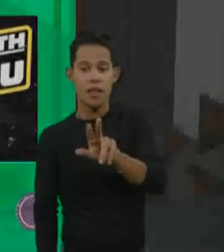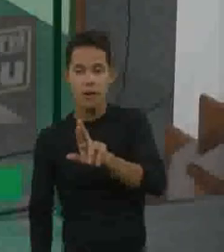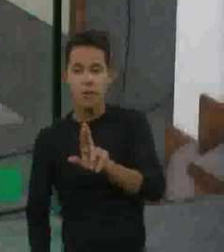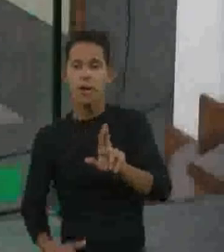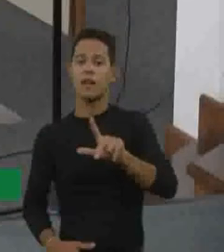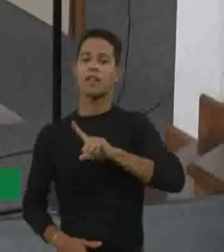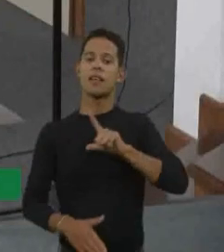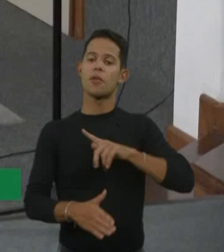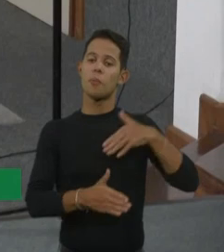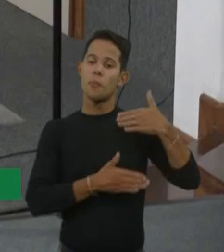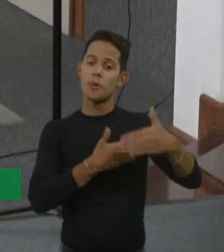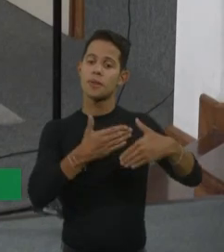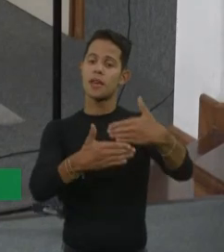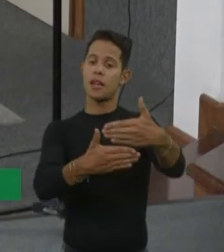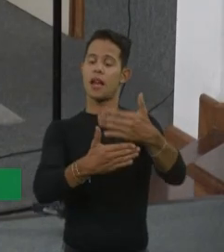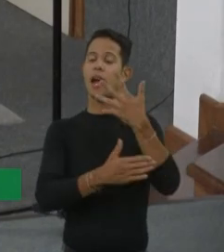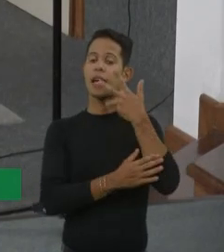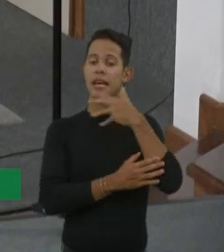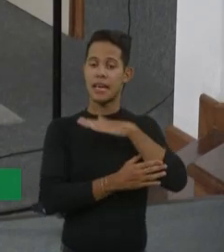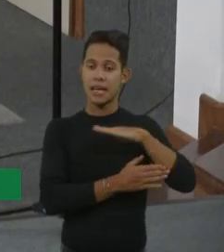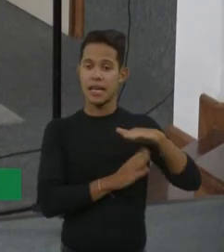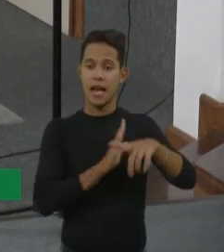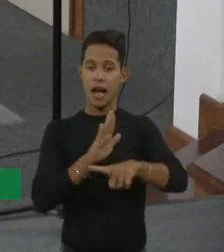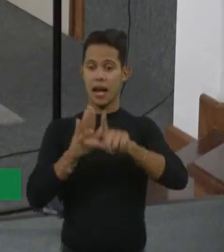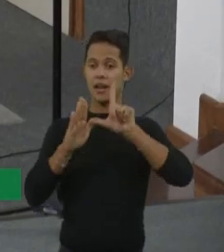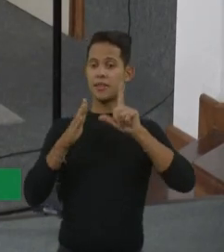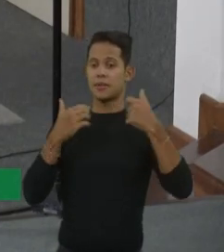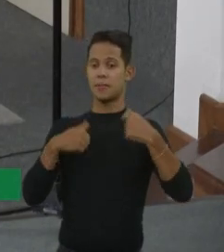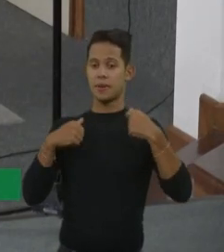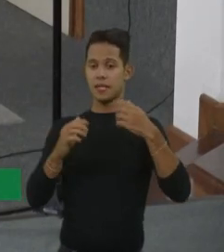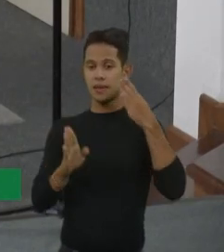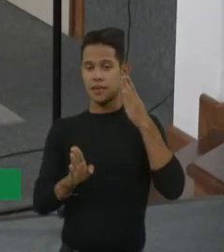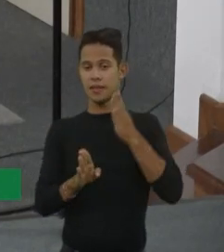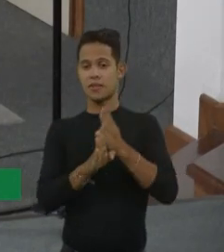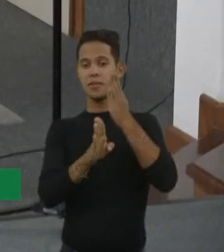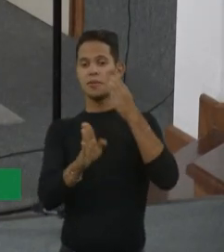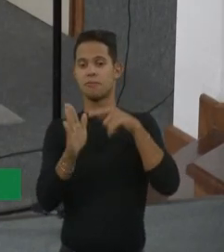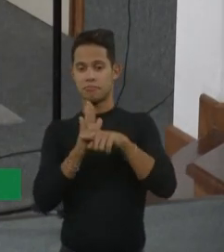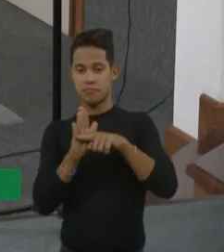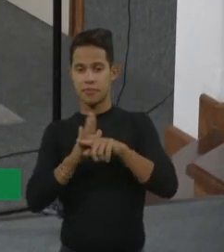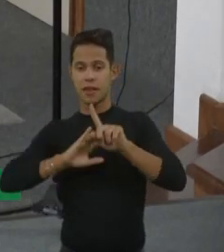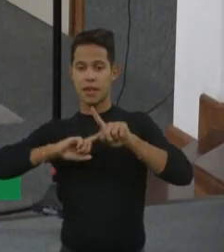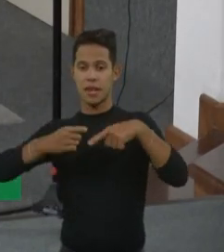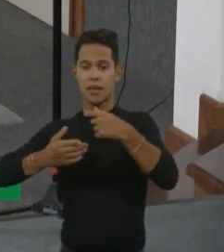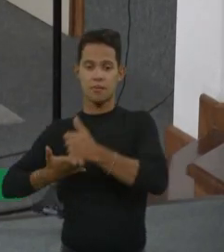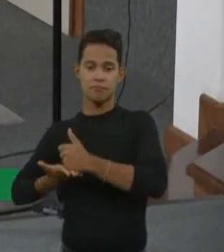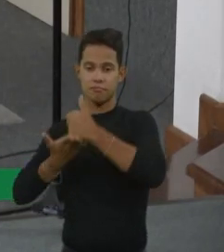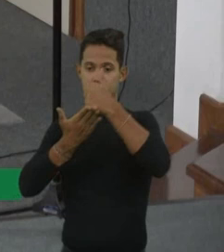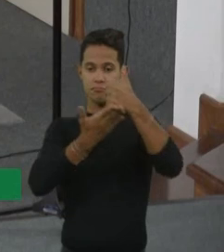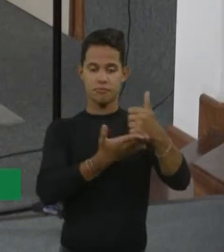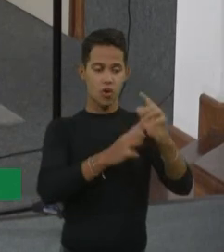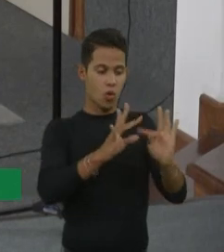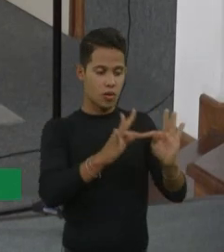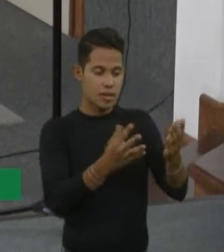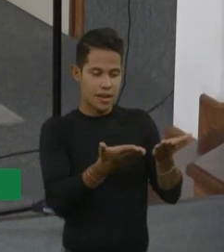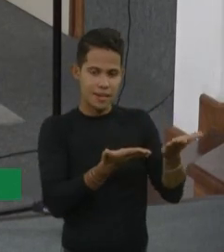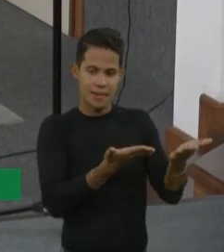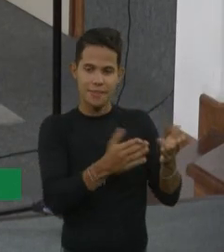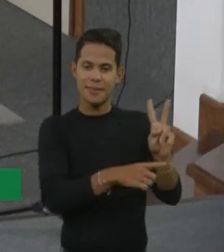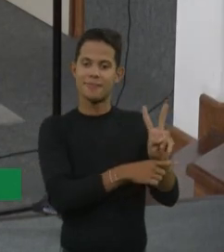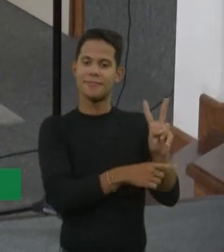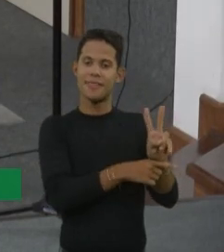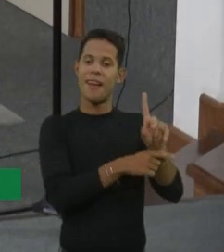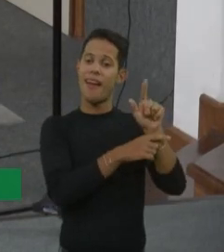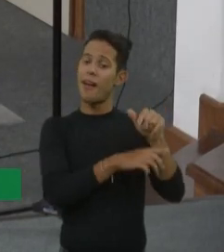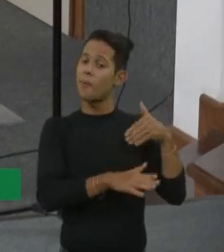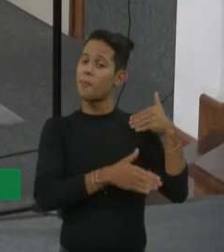fazer a triagem, ela tem que ter o diagnóstico correto e ela tem que ser encaminhada pro tratamento. E isso é um processo. Então, a gente tem que